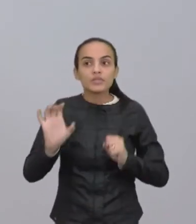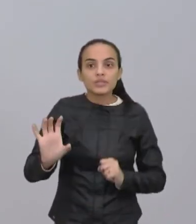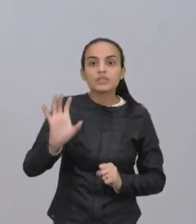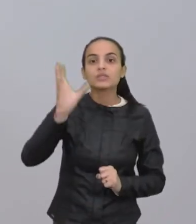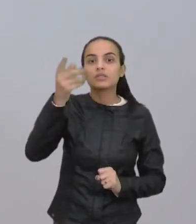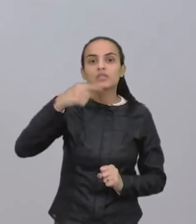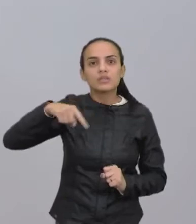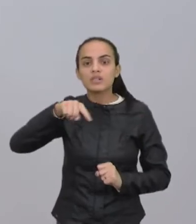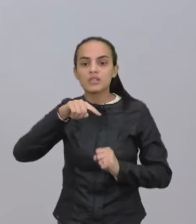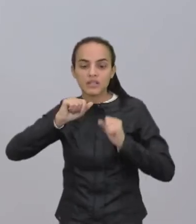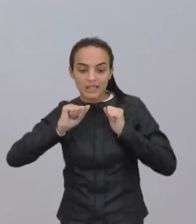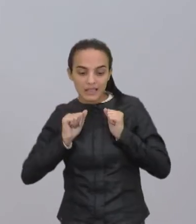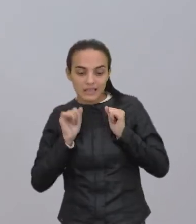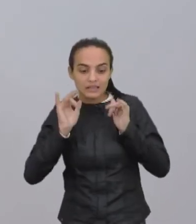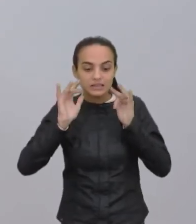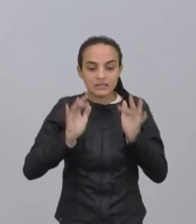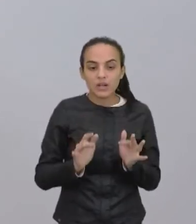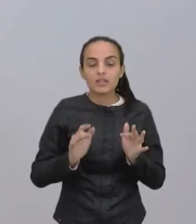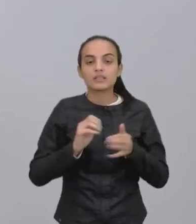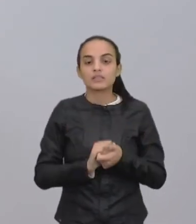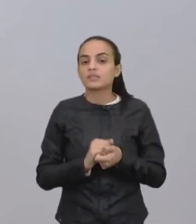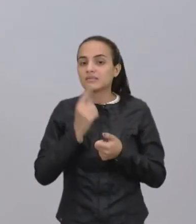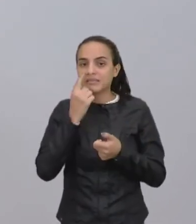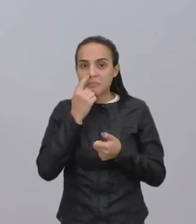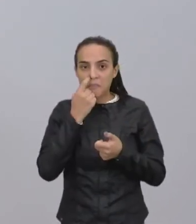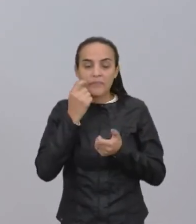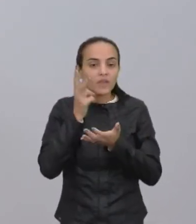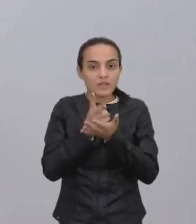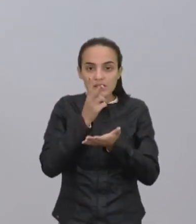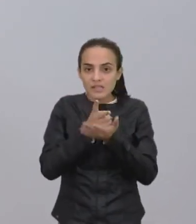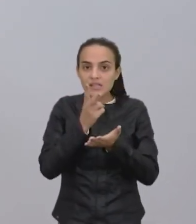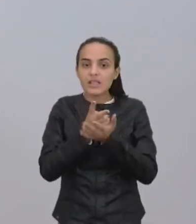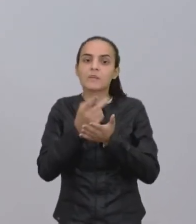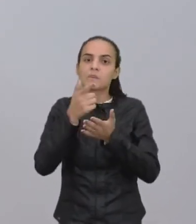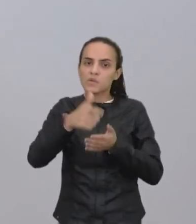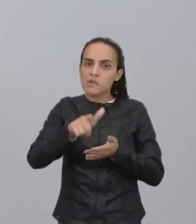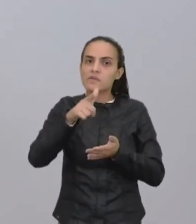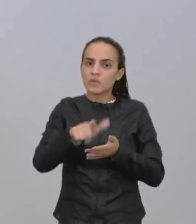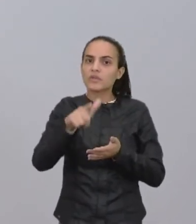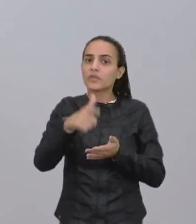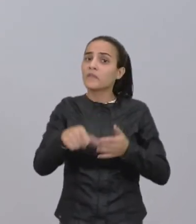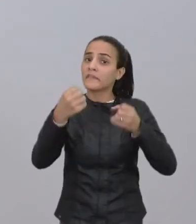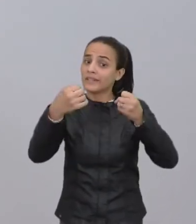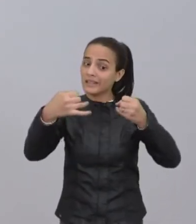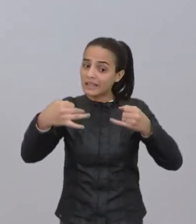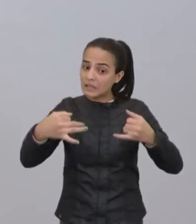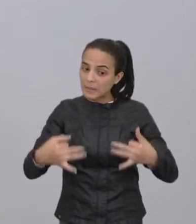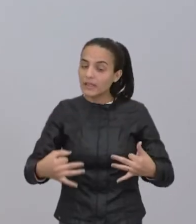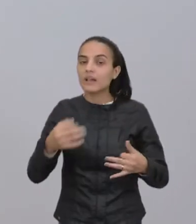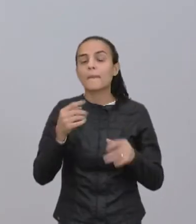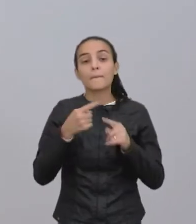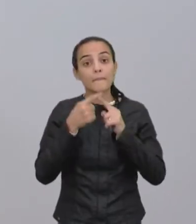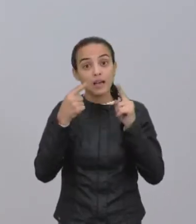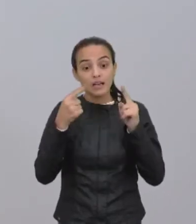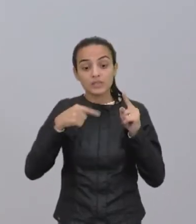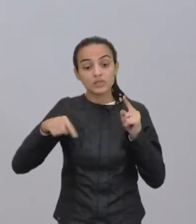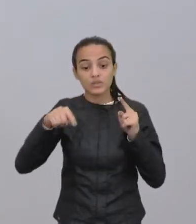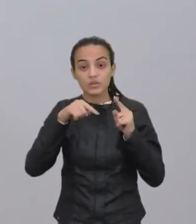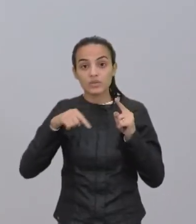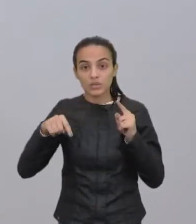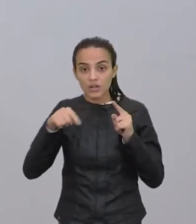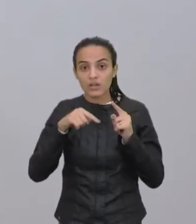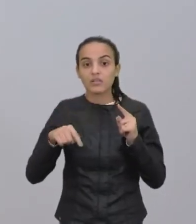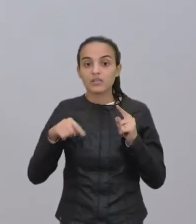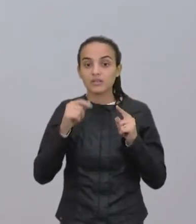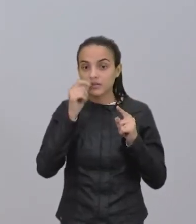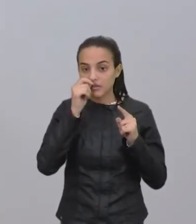das nossas ações, das ações antrópicas, a gente sempre bate nessa tecla, mas a gente, muitas vezes,